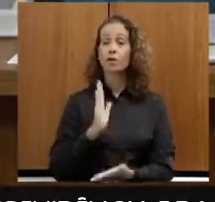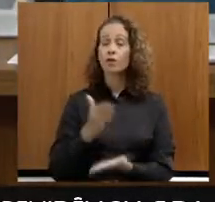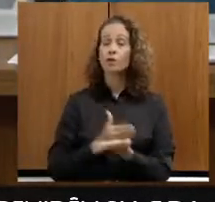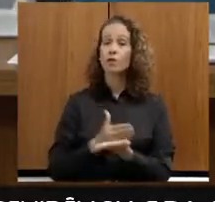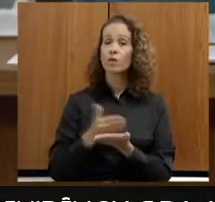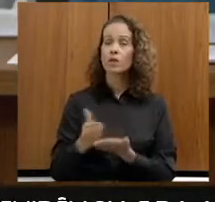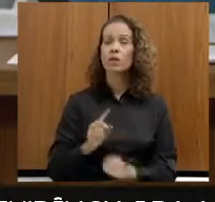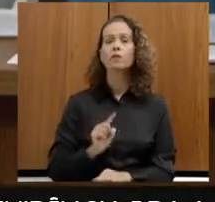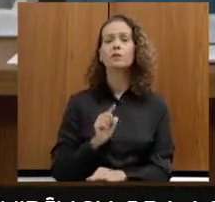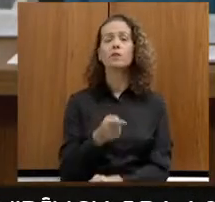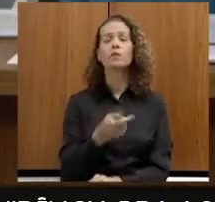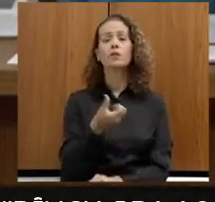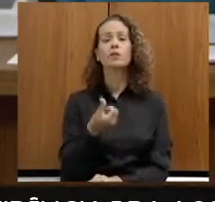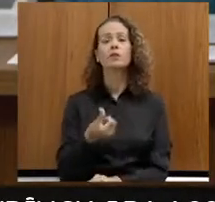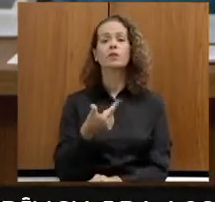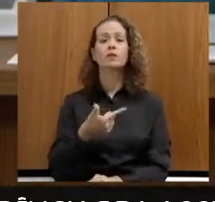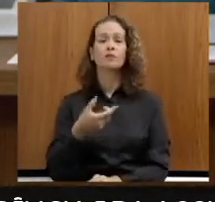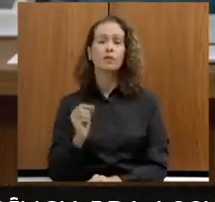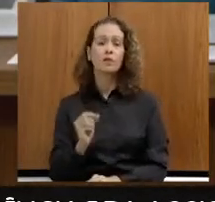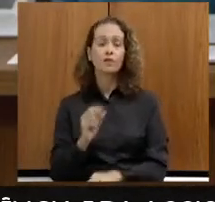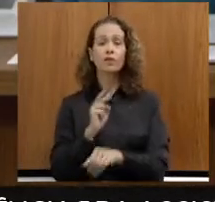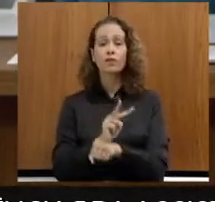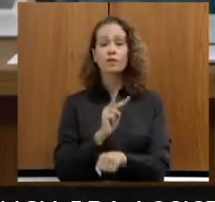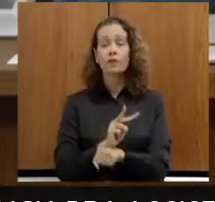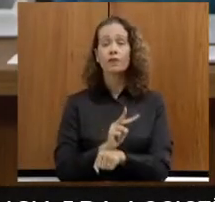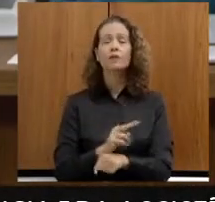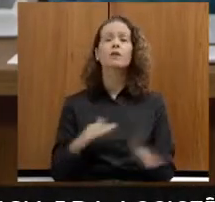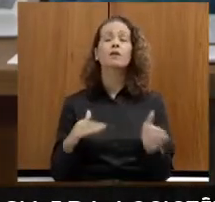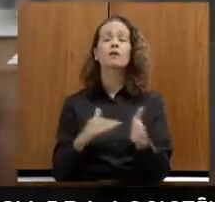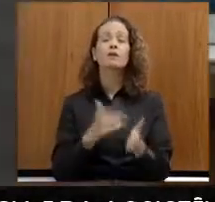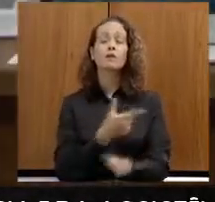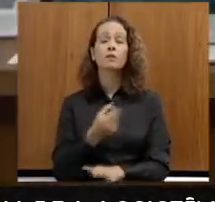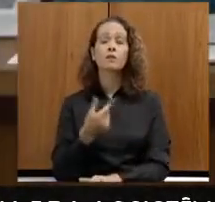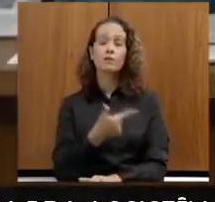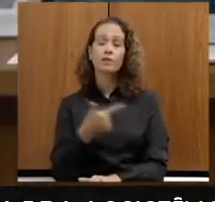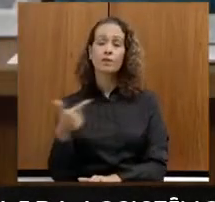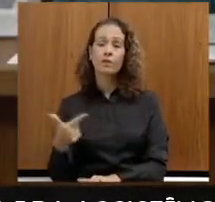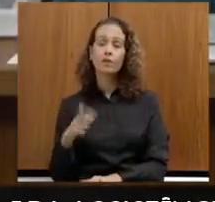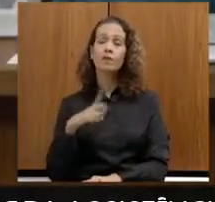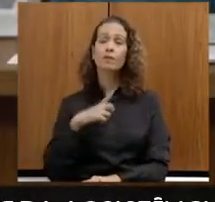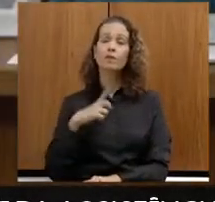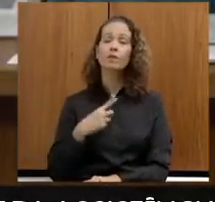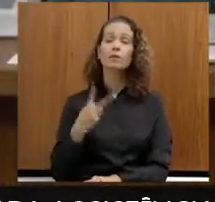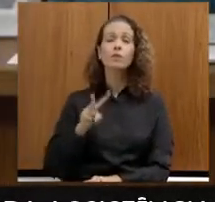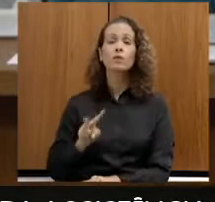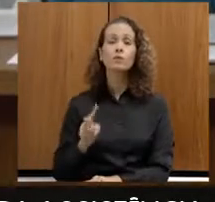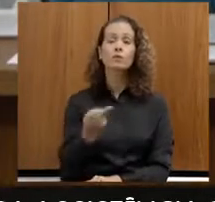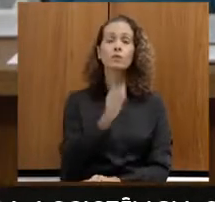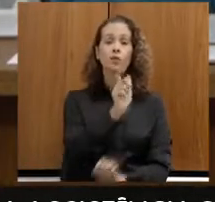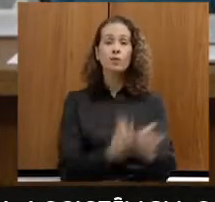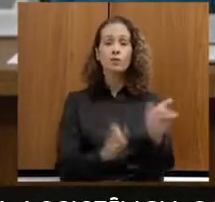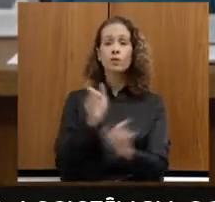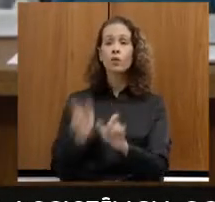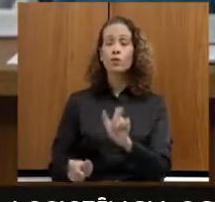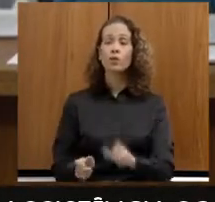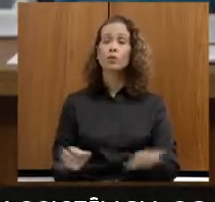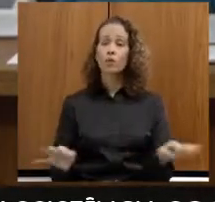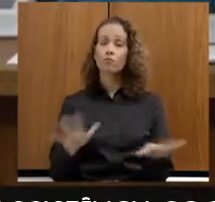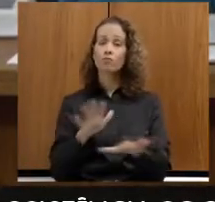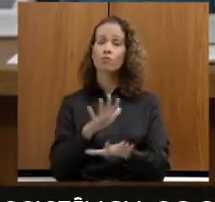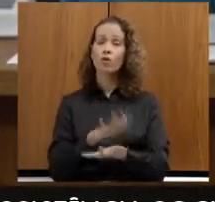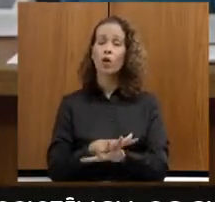1.620 vagas e até 2022 nós teremos 2.000 pessoas qualificadas